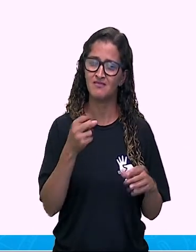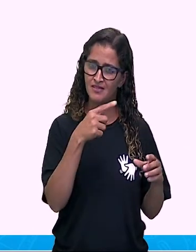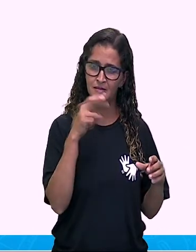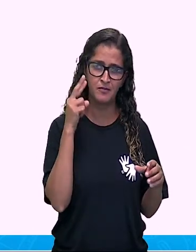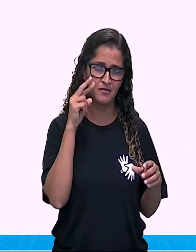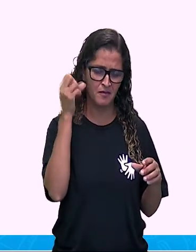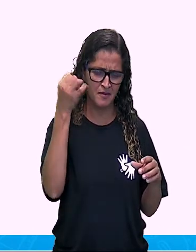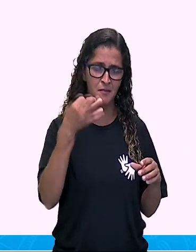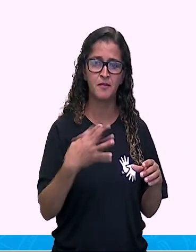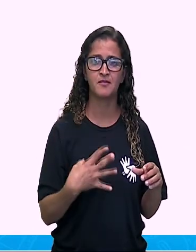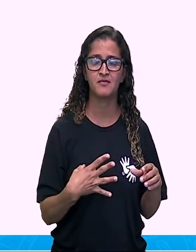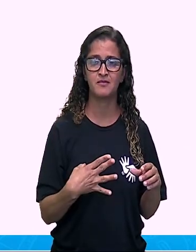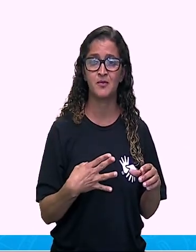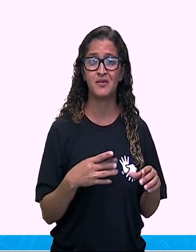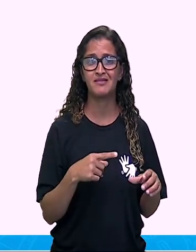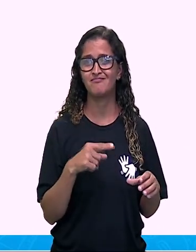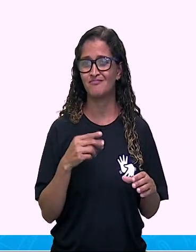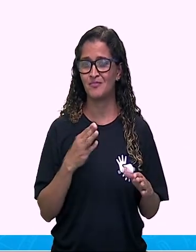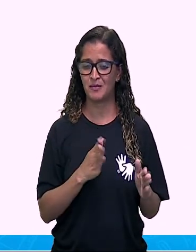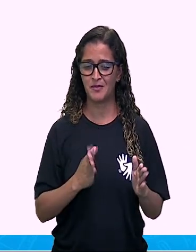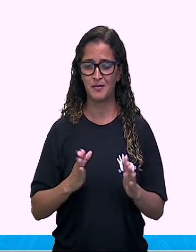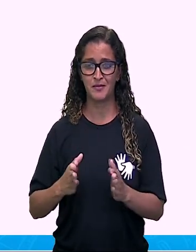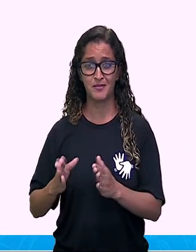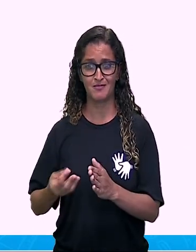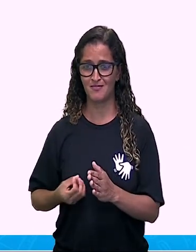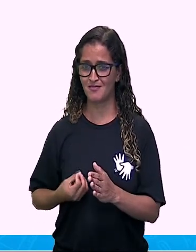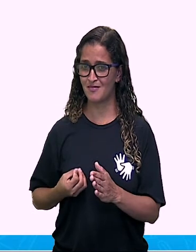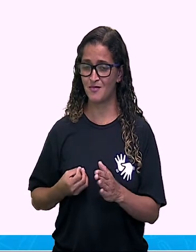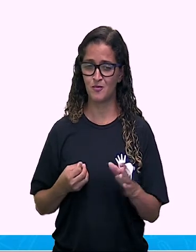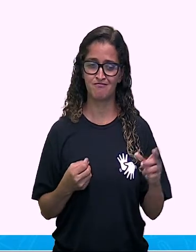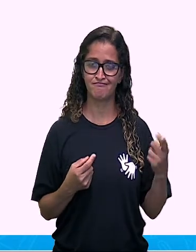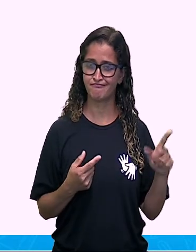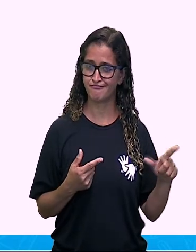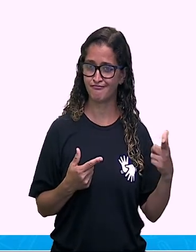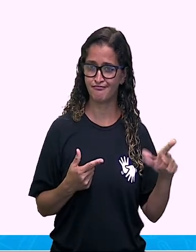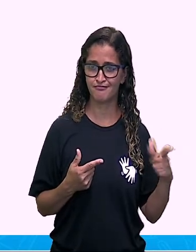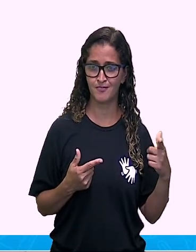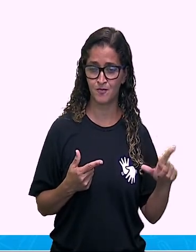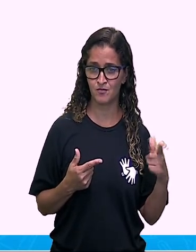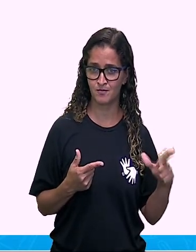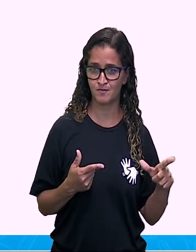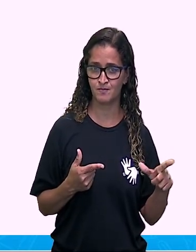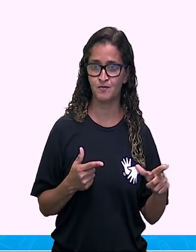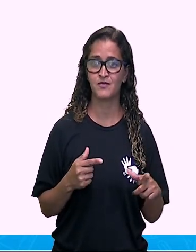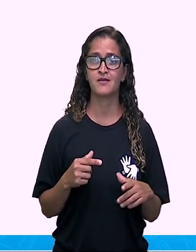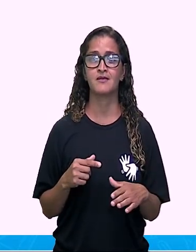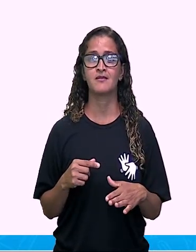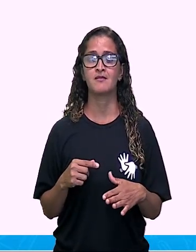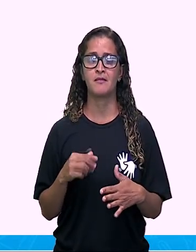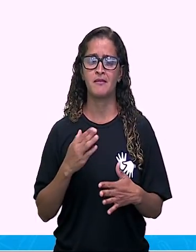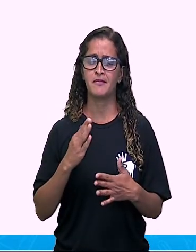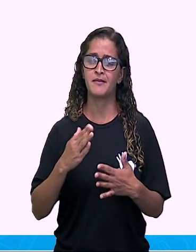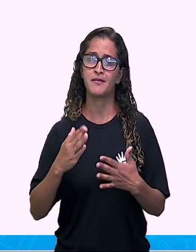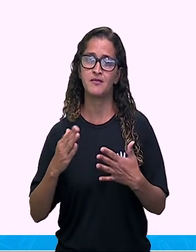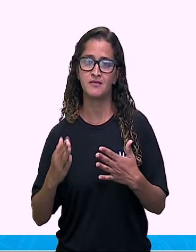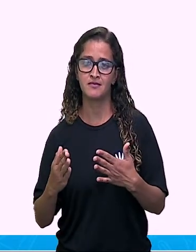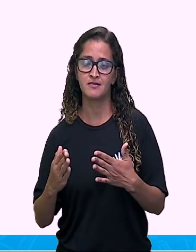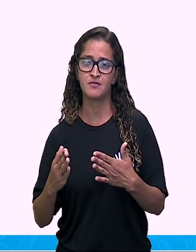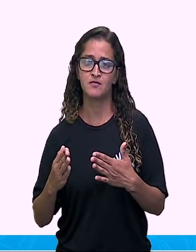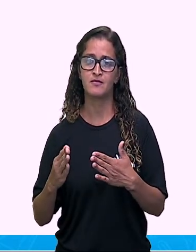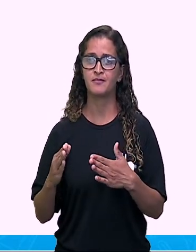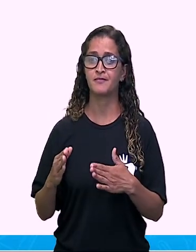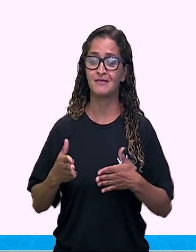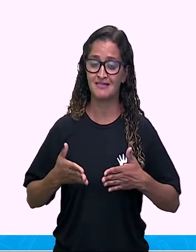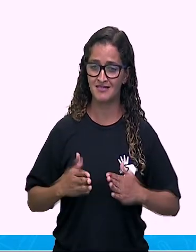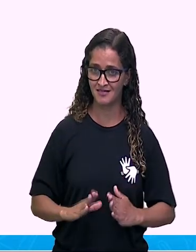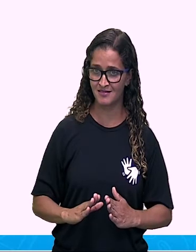não passam pelo ciclo da vida, que é o nascer, crescer, reproduzir e morrer. E eles